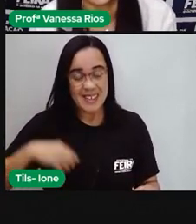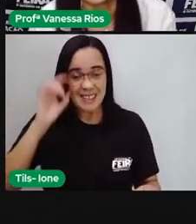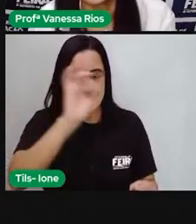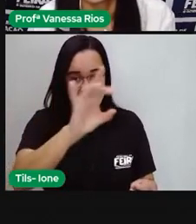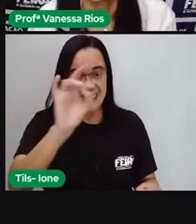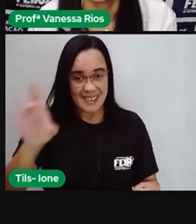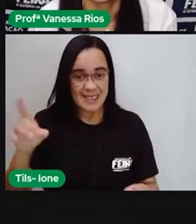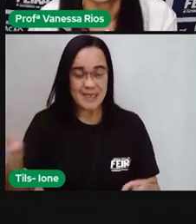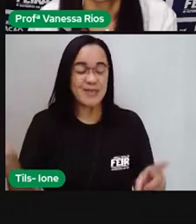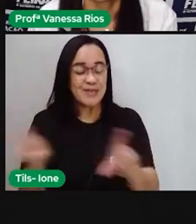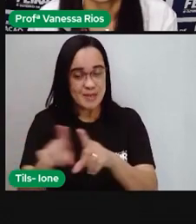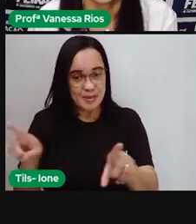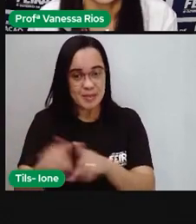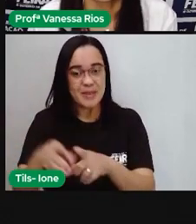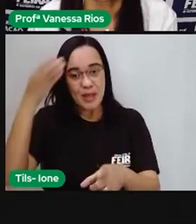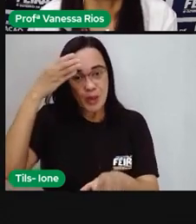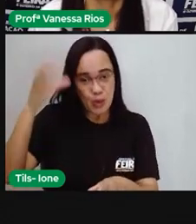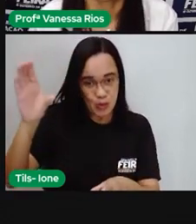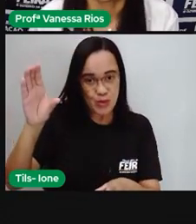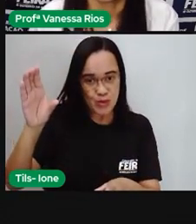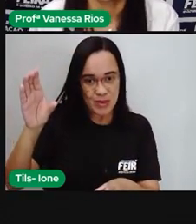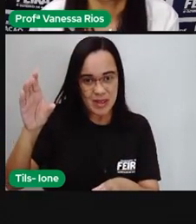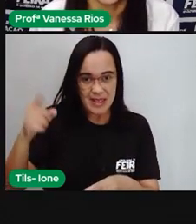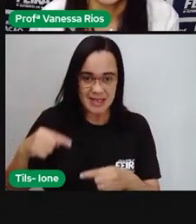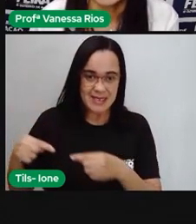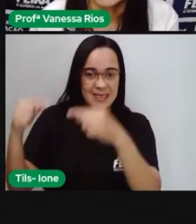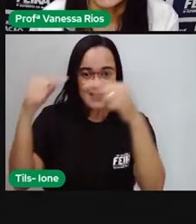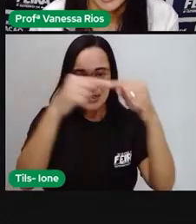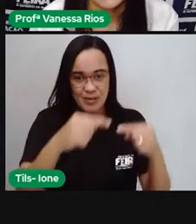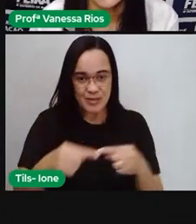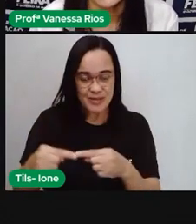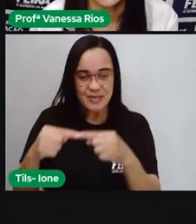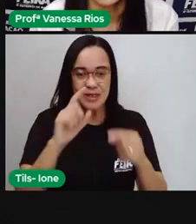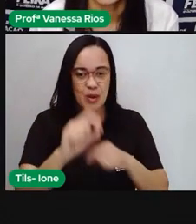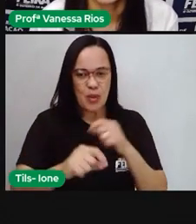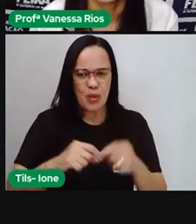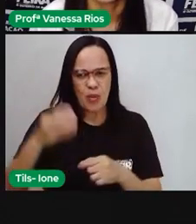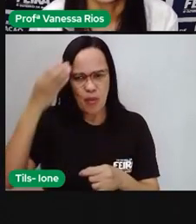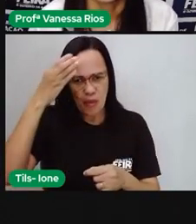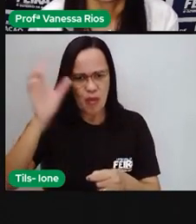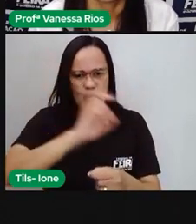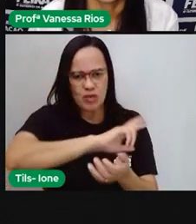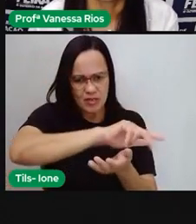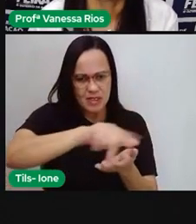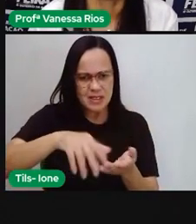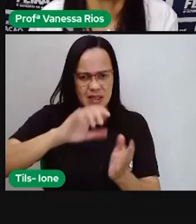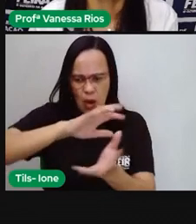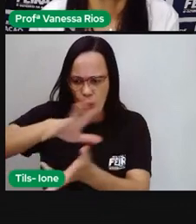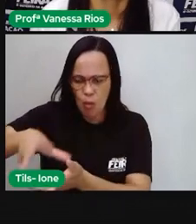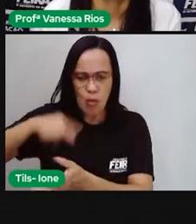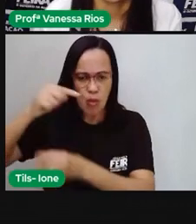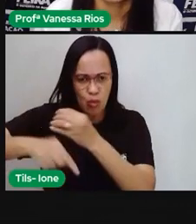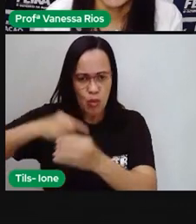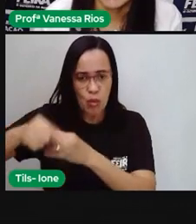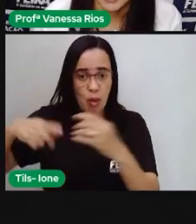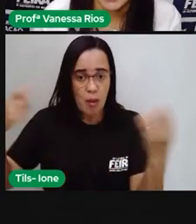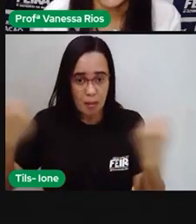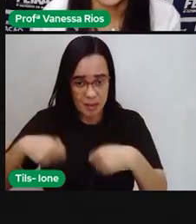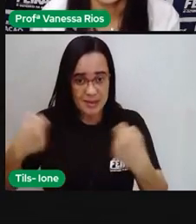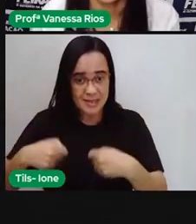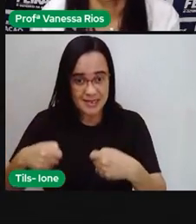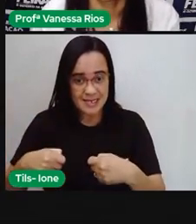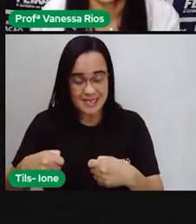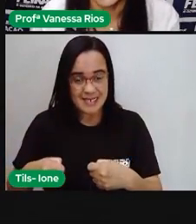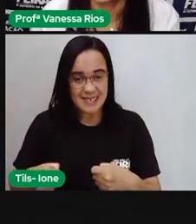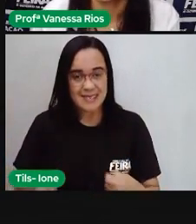culturais relacionados à diversidade cultural existente no mundo. Então, assim, a gente ir até o lugar